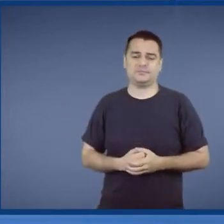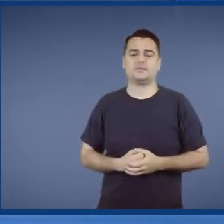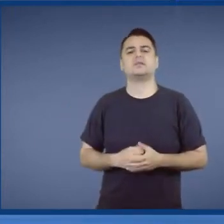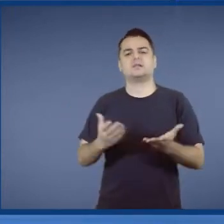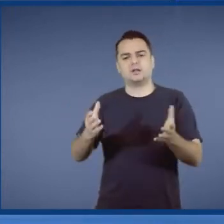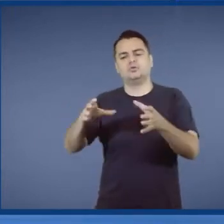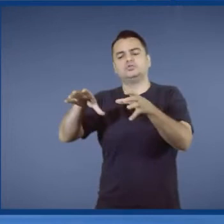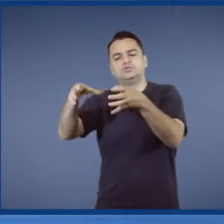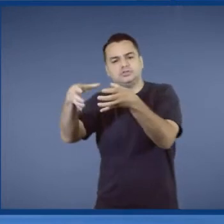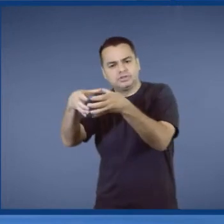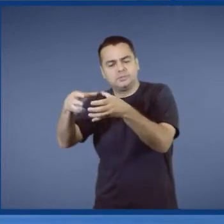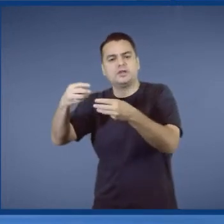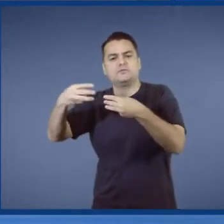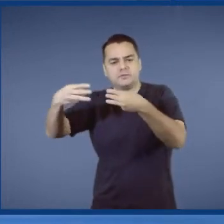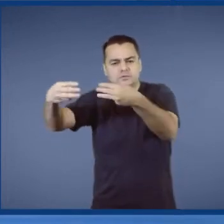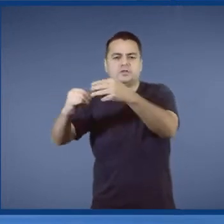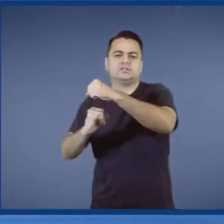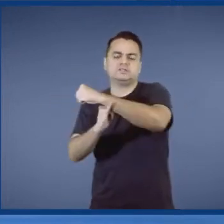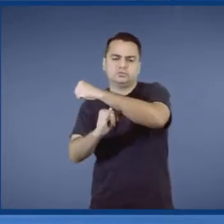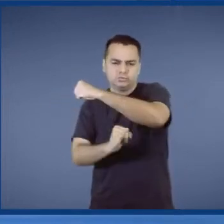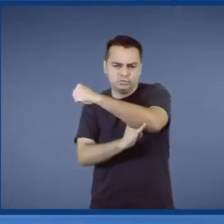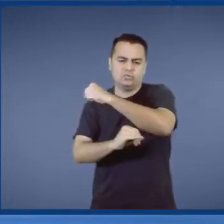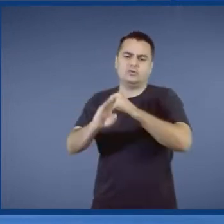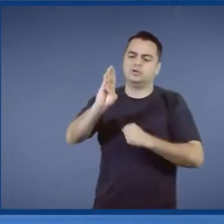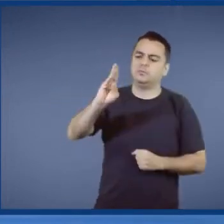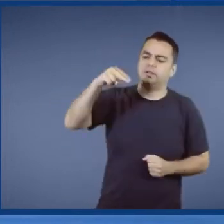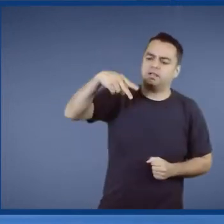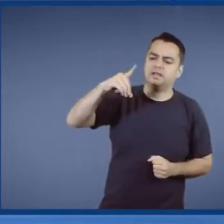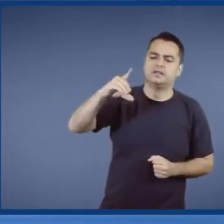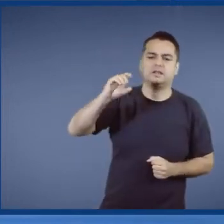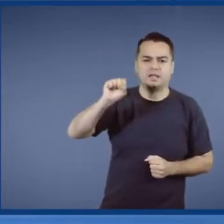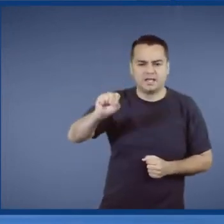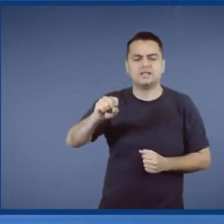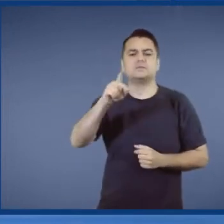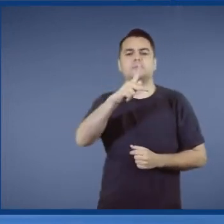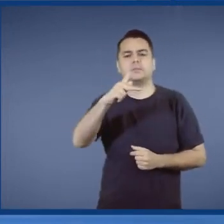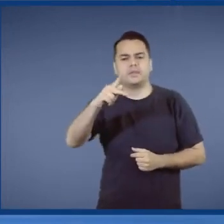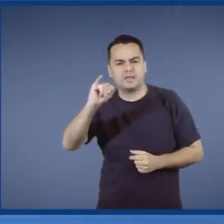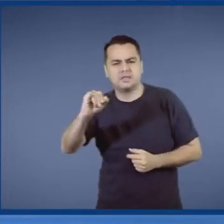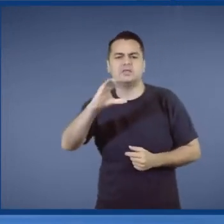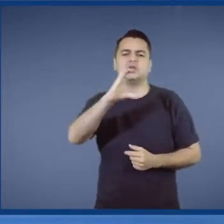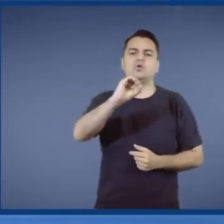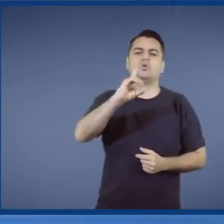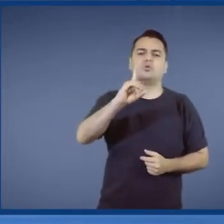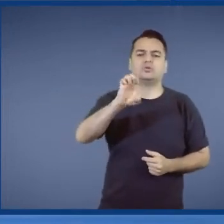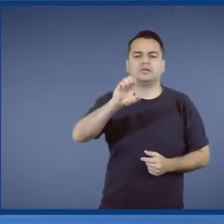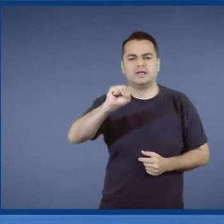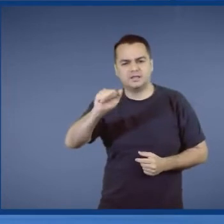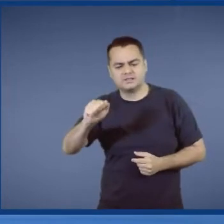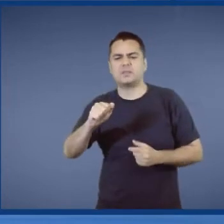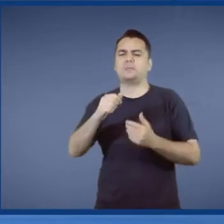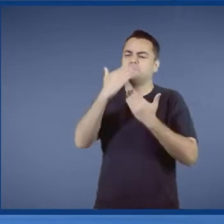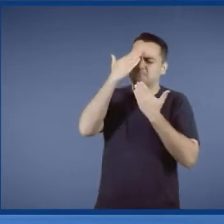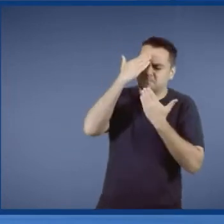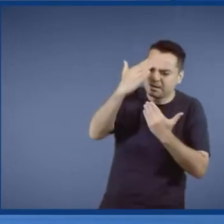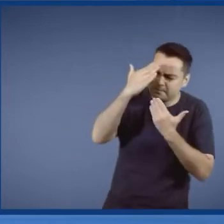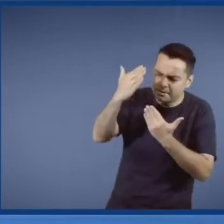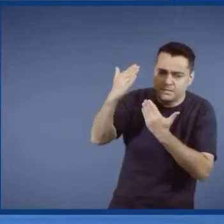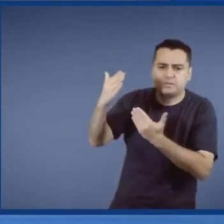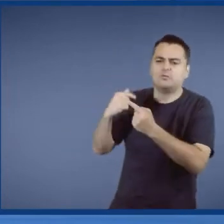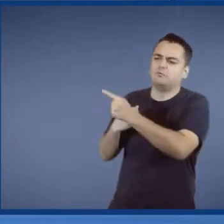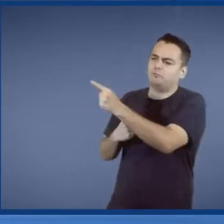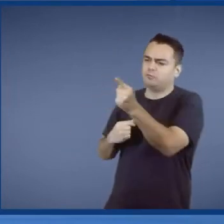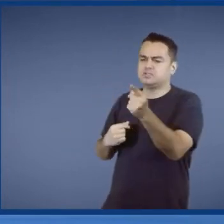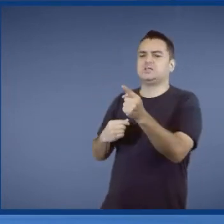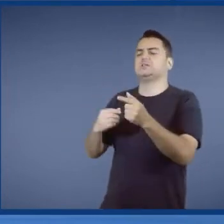time do Ministério da Infraestrutura. Obrigado BNDES. Obrigado EPL. Obrigado PPI. Obrigado CODESA. Obrigado por vocês existirem, por